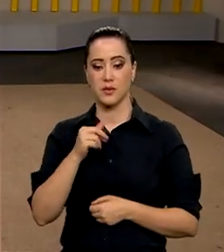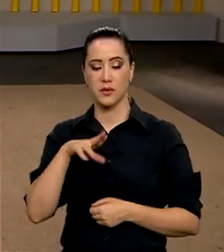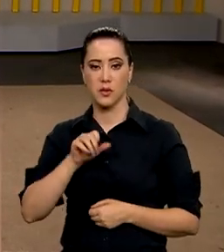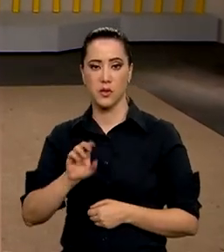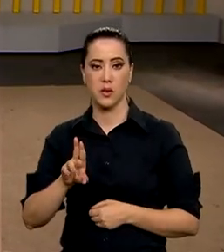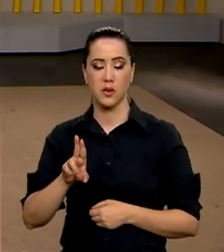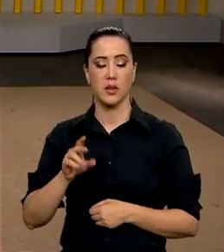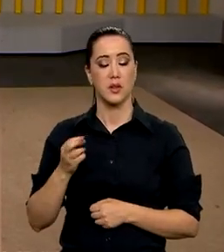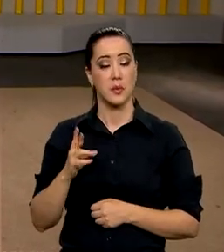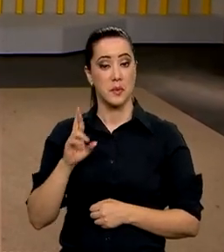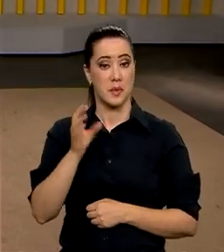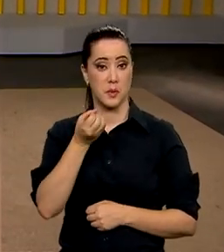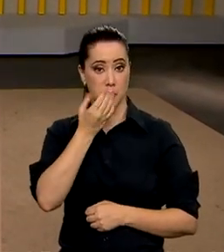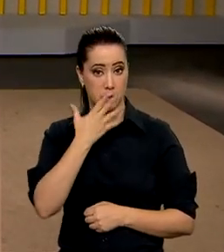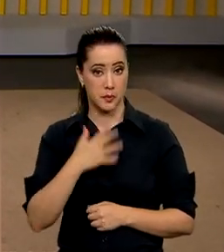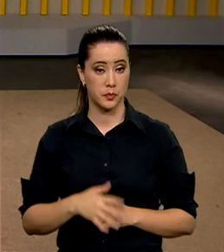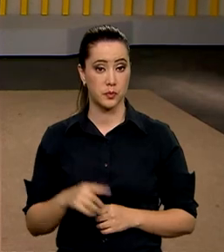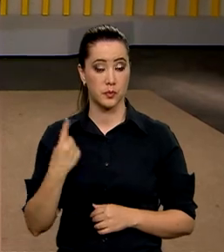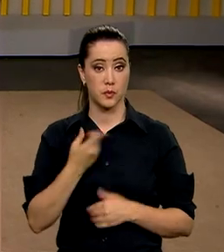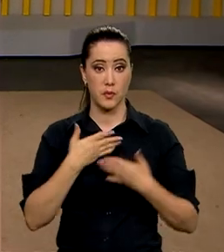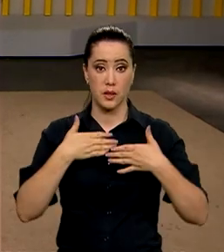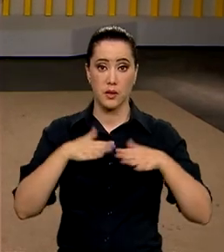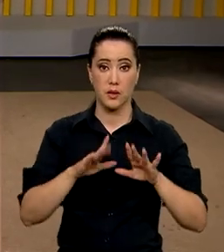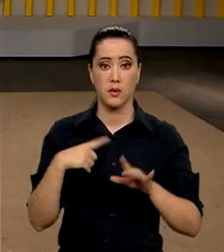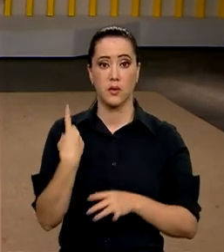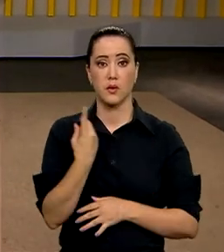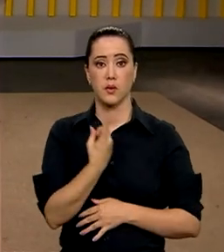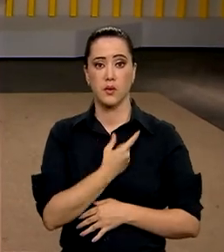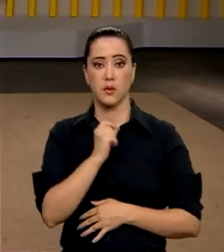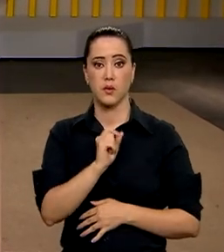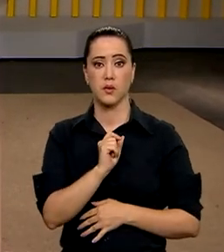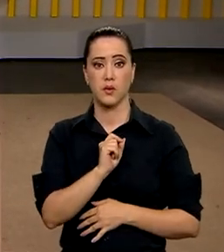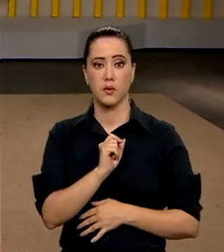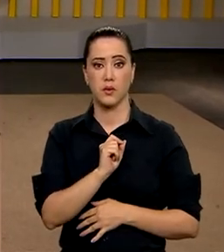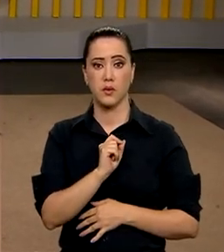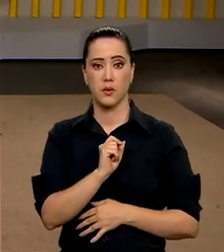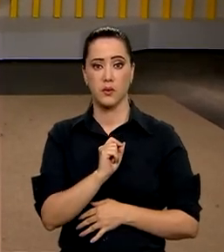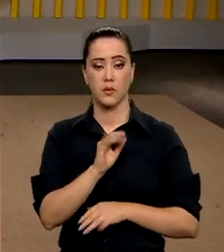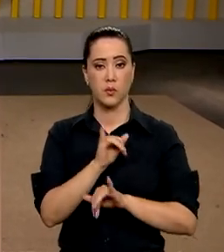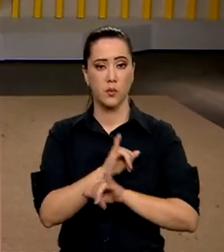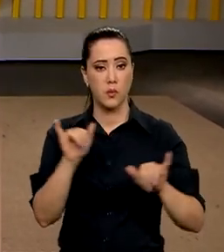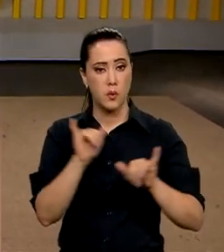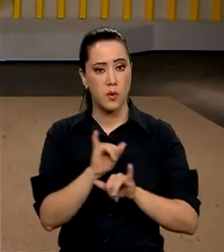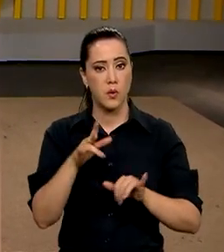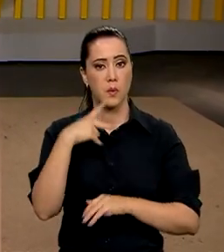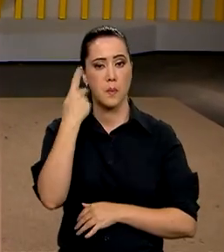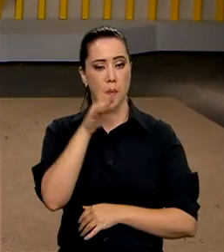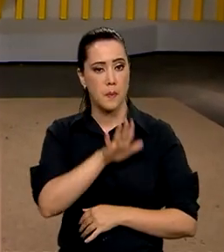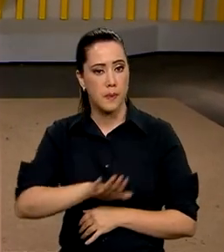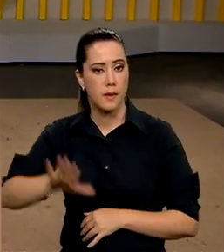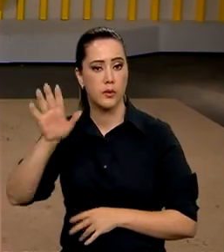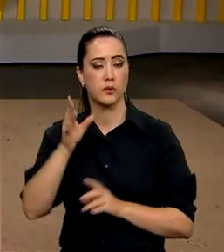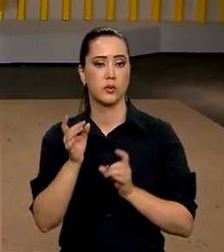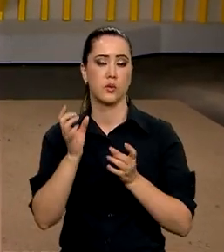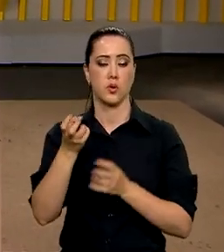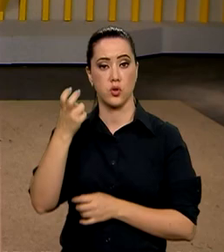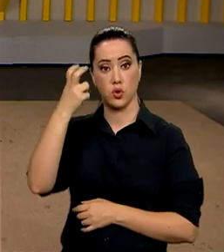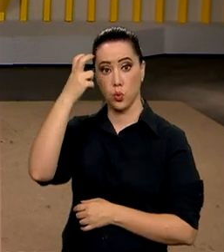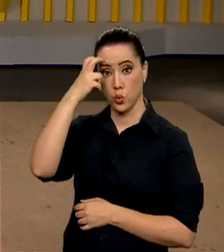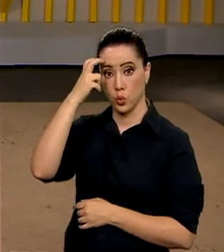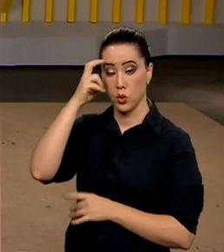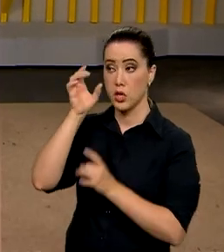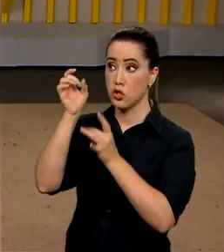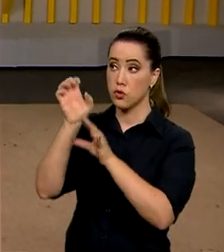representou bem aí. Nós abrimos essa edição com o lançamento da Política Nacional de Cultura